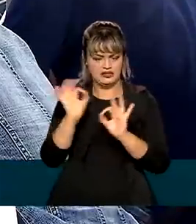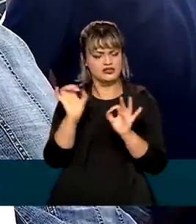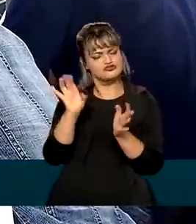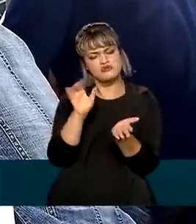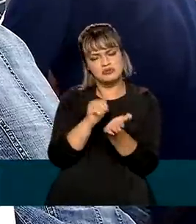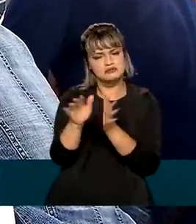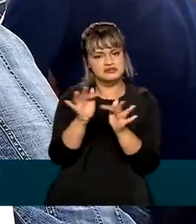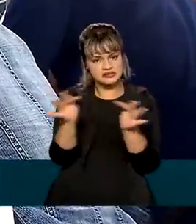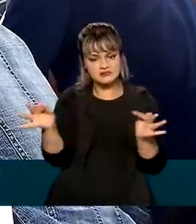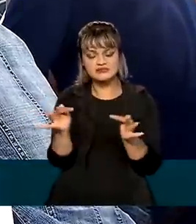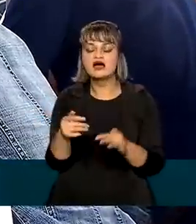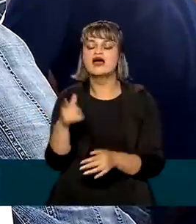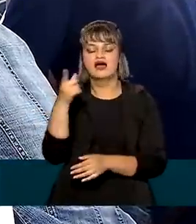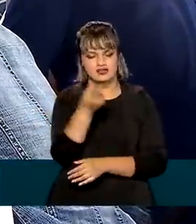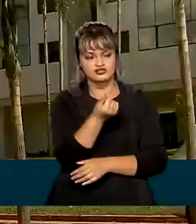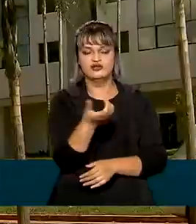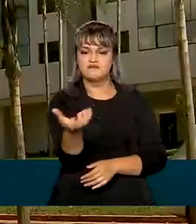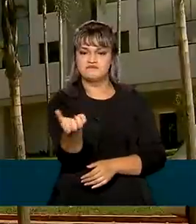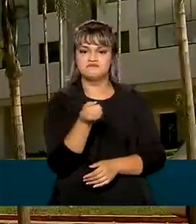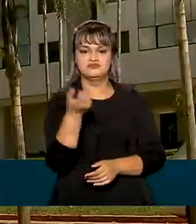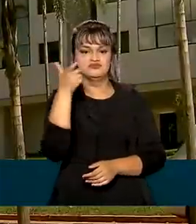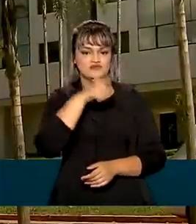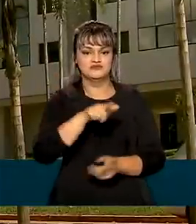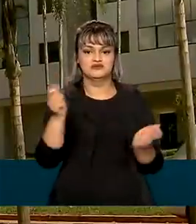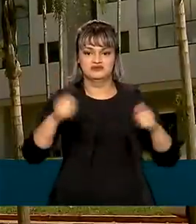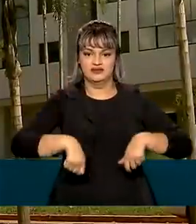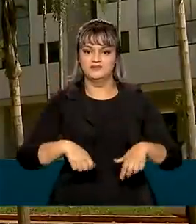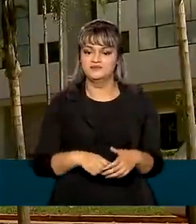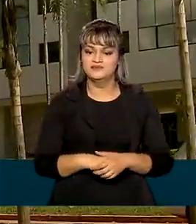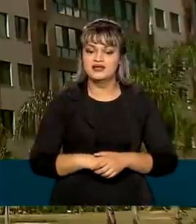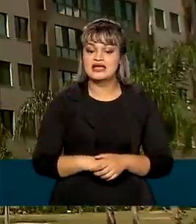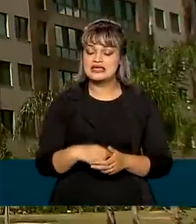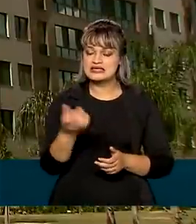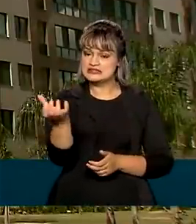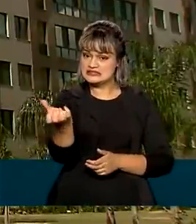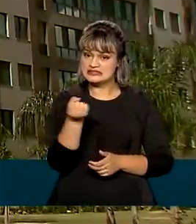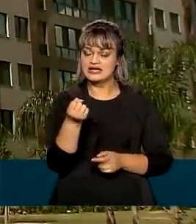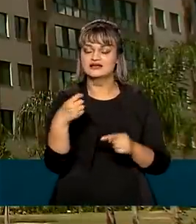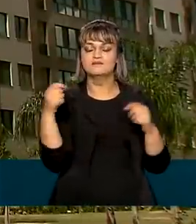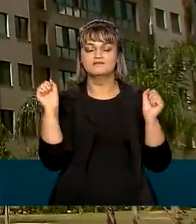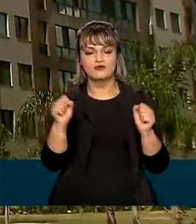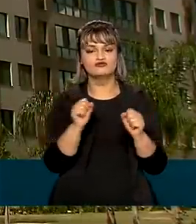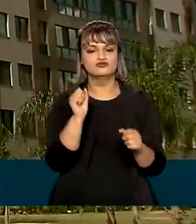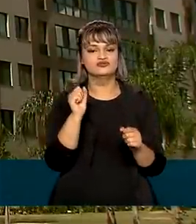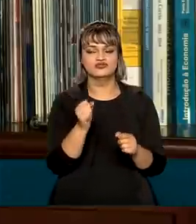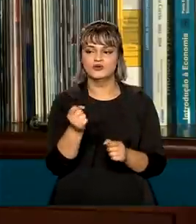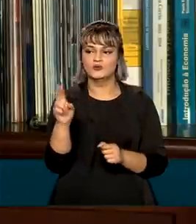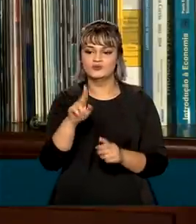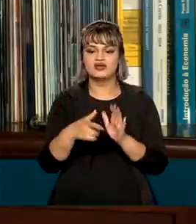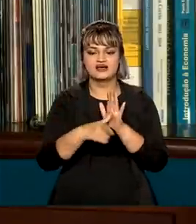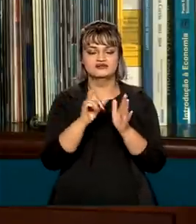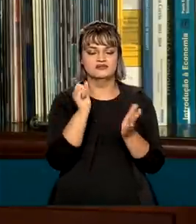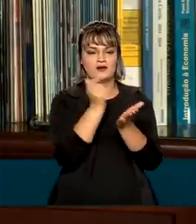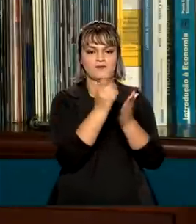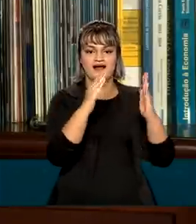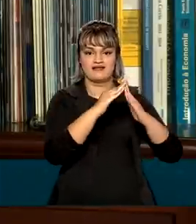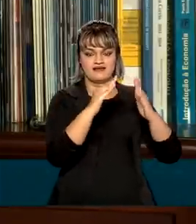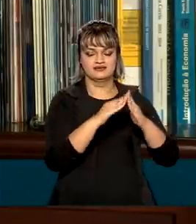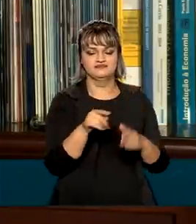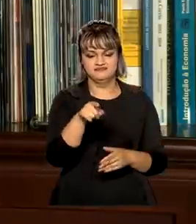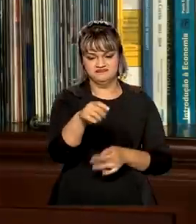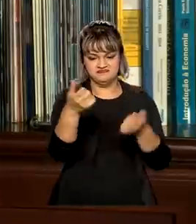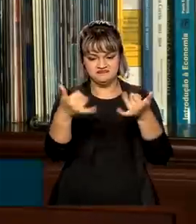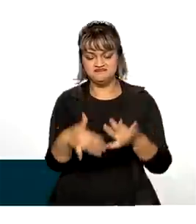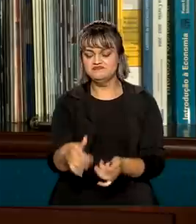o trabalhador poderia resgatar esse dinheiro. O saque também era previsto para a compra da casa própria. Ele foi criado em